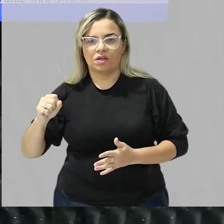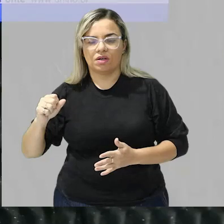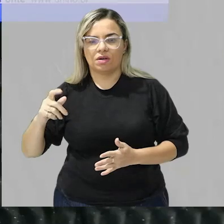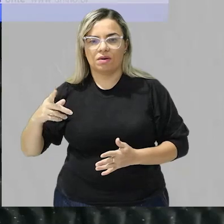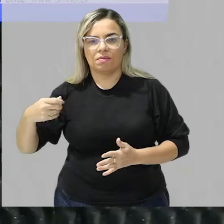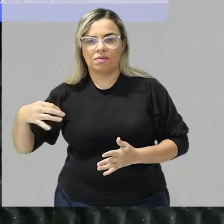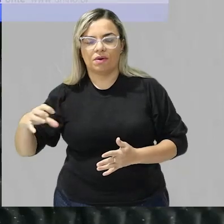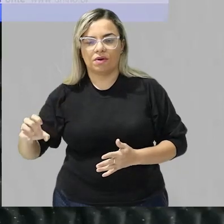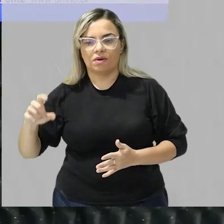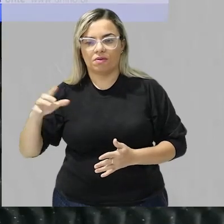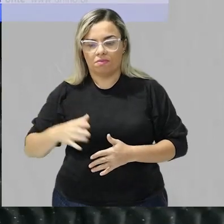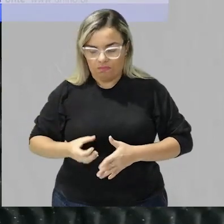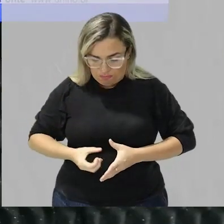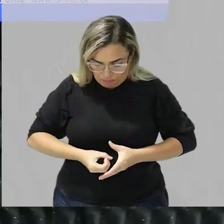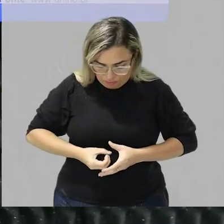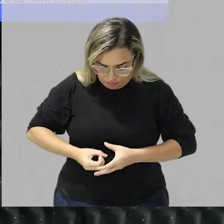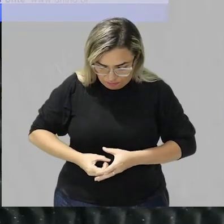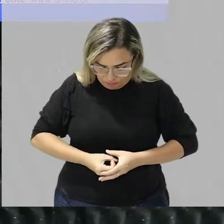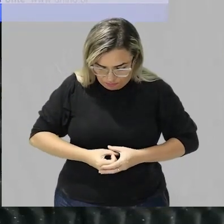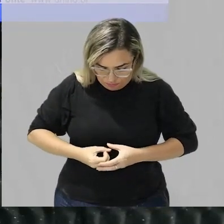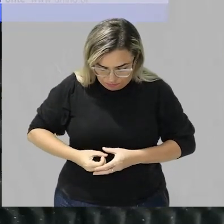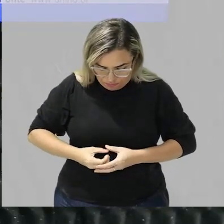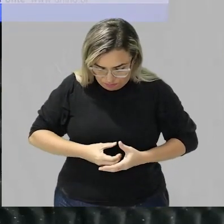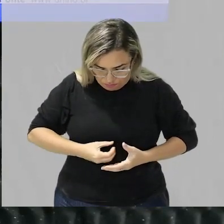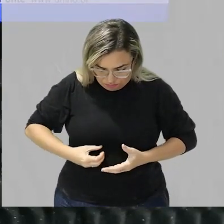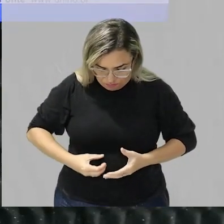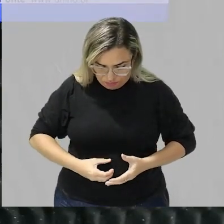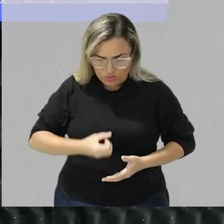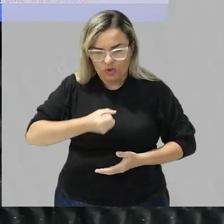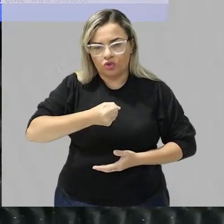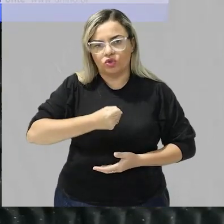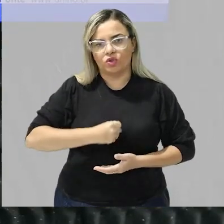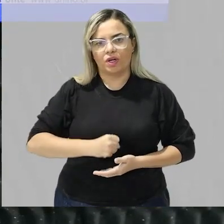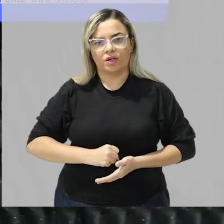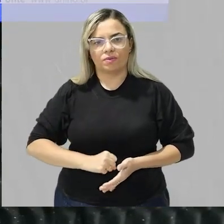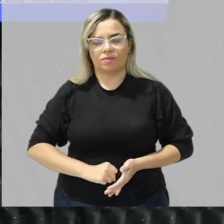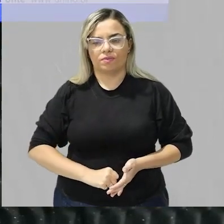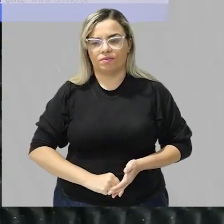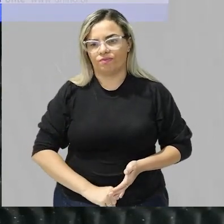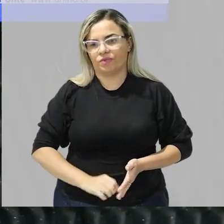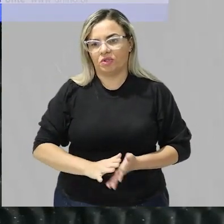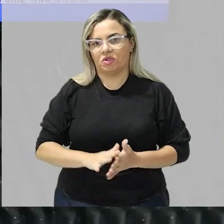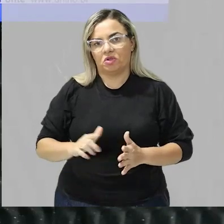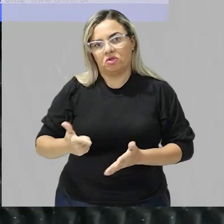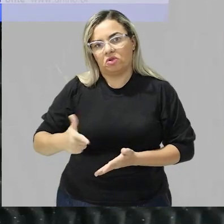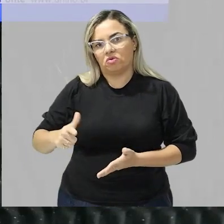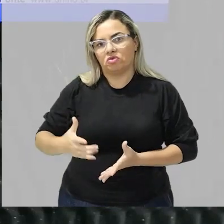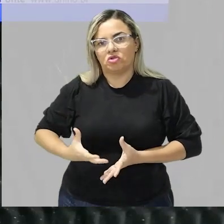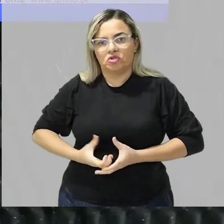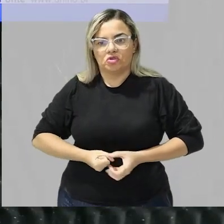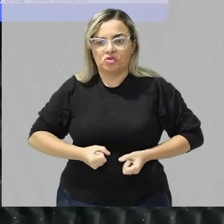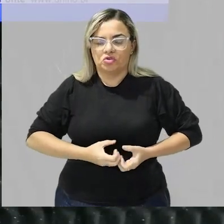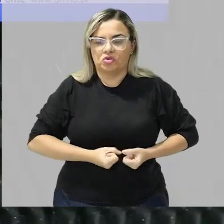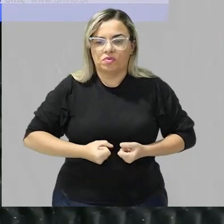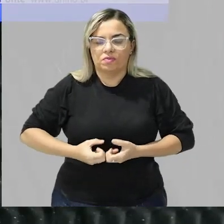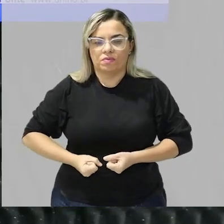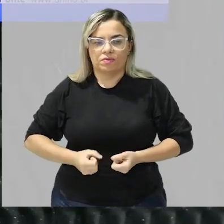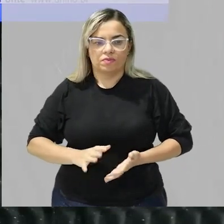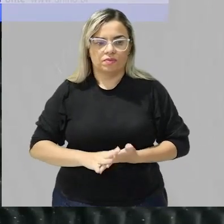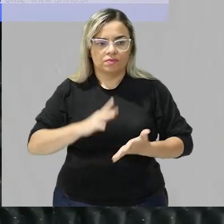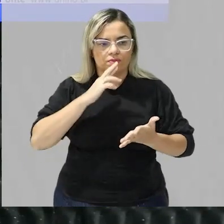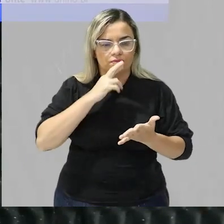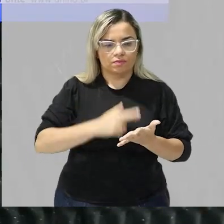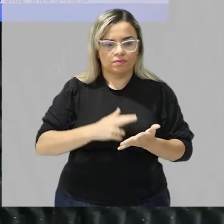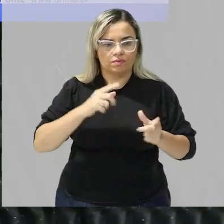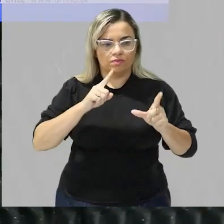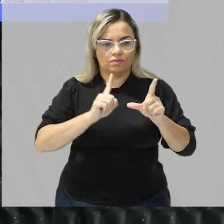passariam no nosso intestino e iriam direto para as fezes e não sofreriam digestão de jeito nenhum tá? essa é a resposta